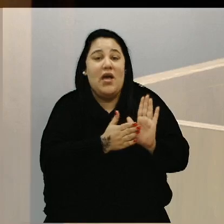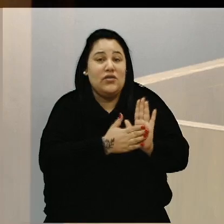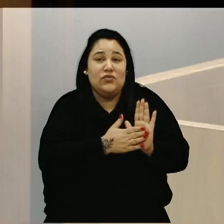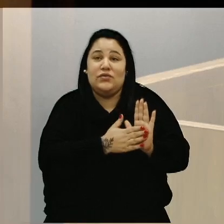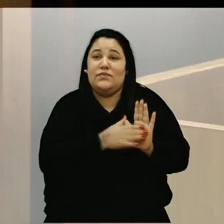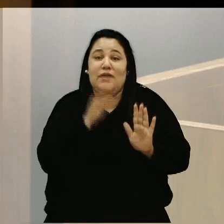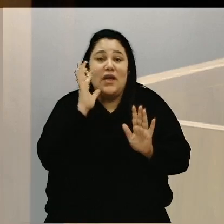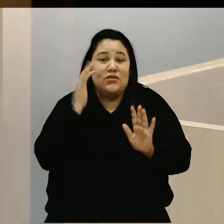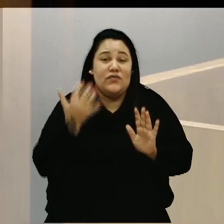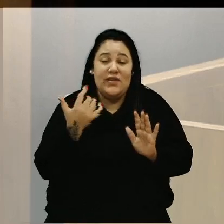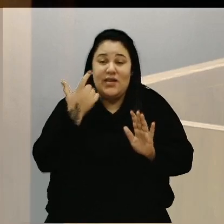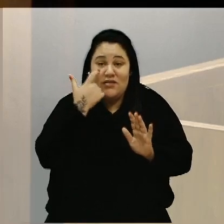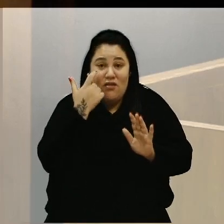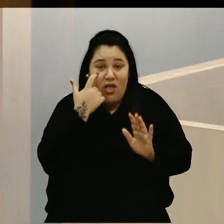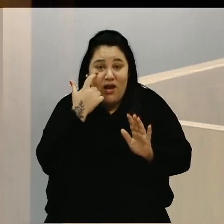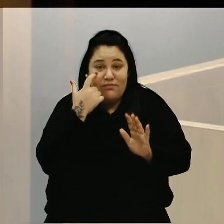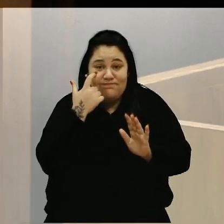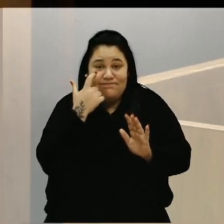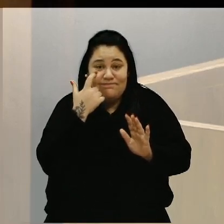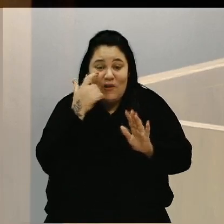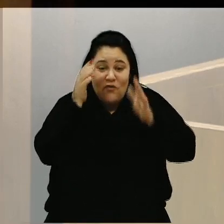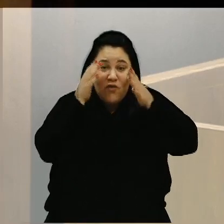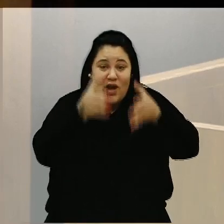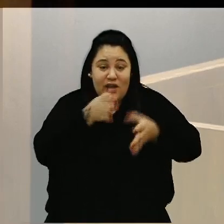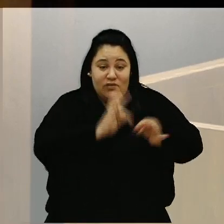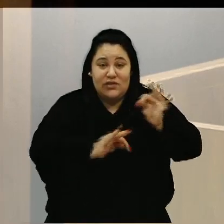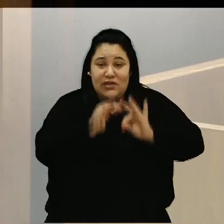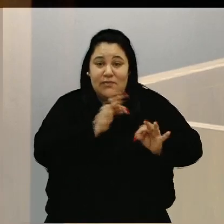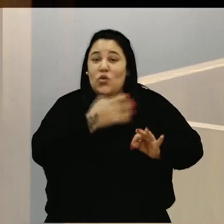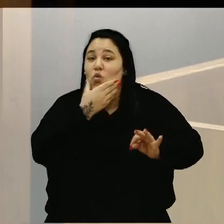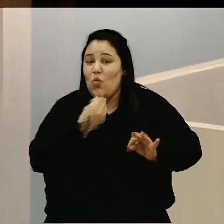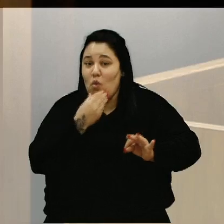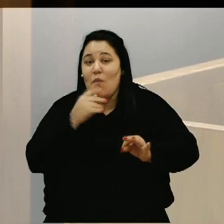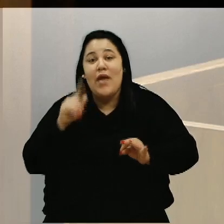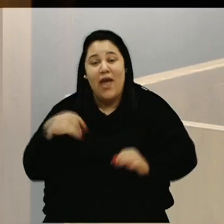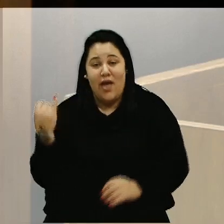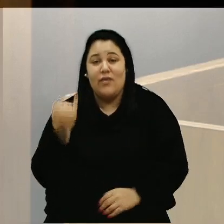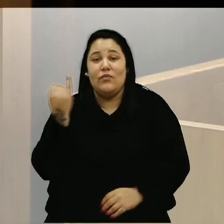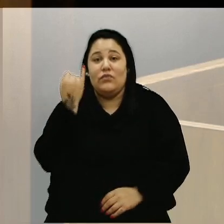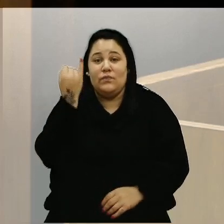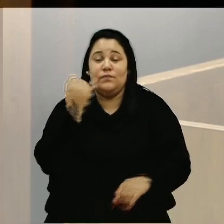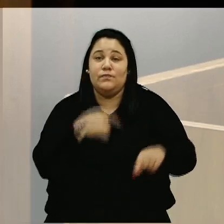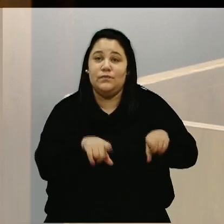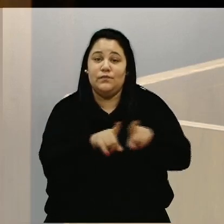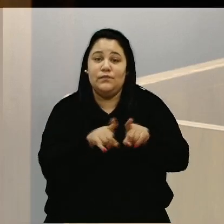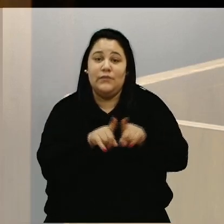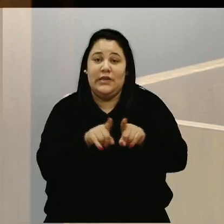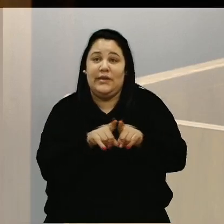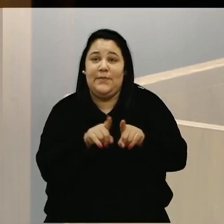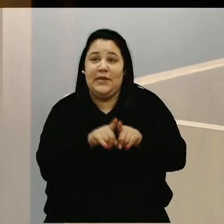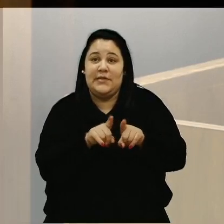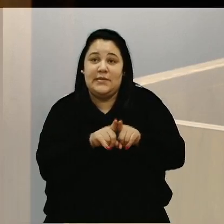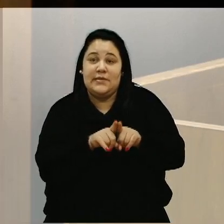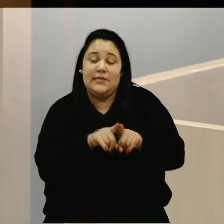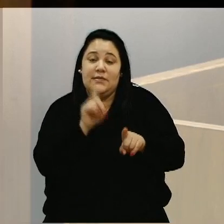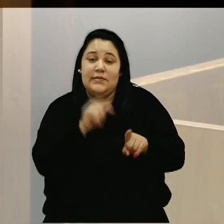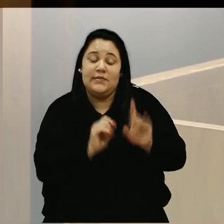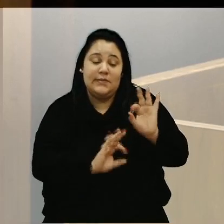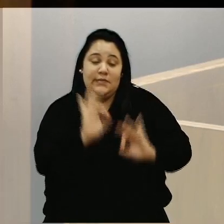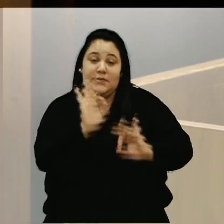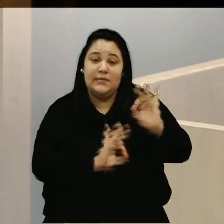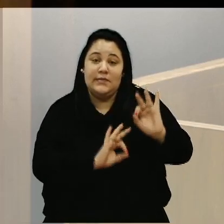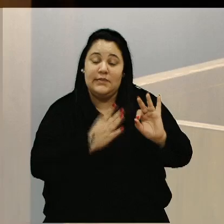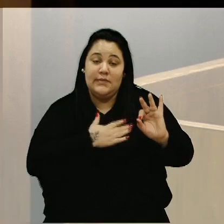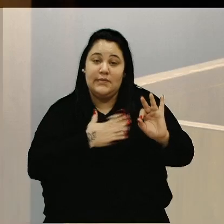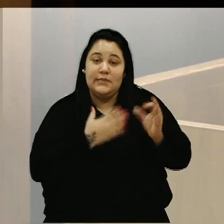esse olhar também para o tratamento do homem, ele é muito necessário. Então, é um projeto que a gente fica muito